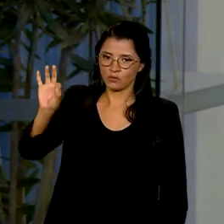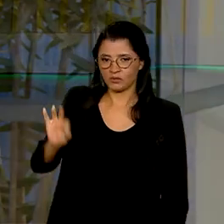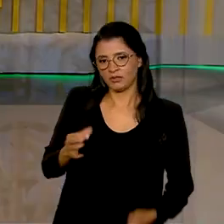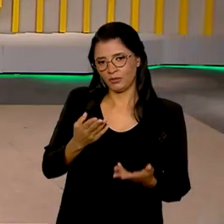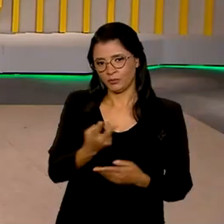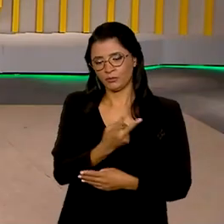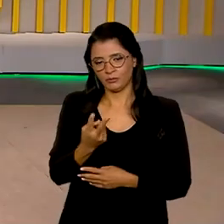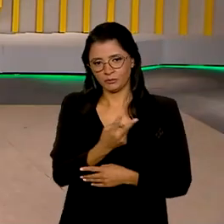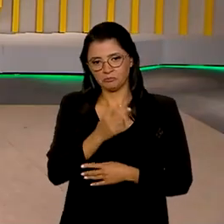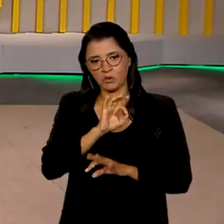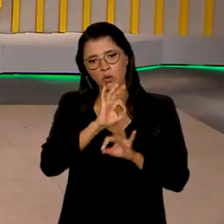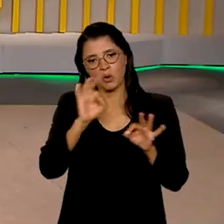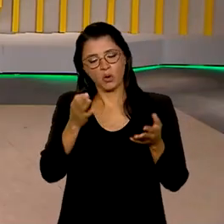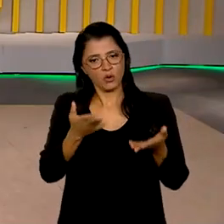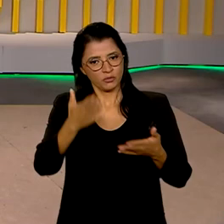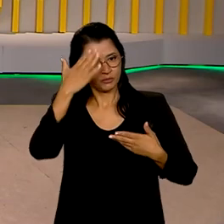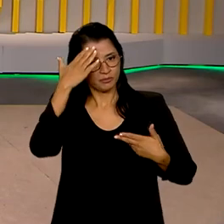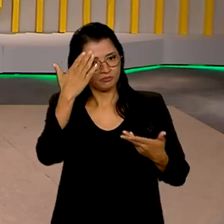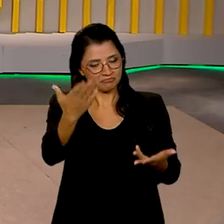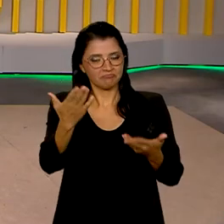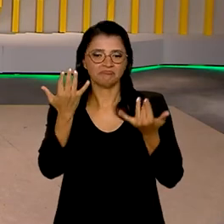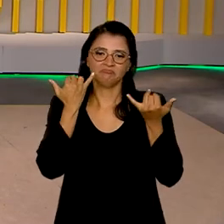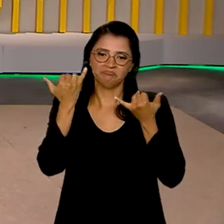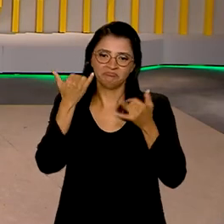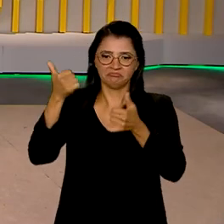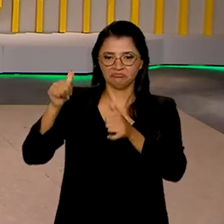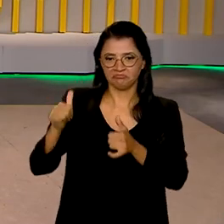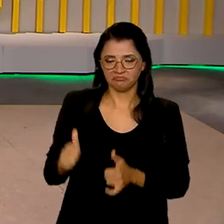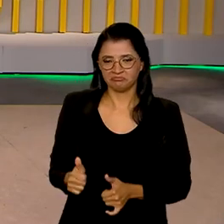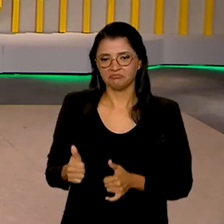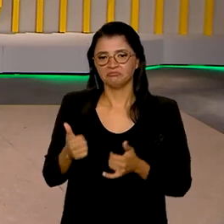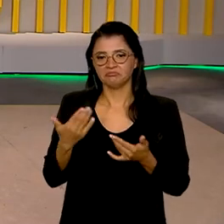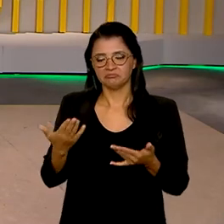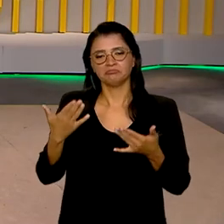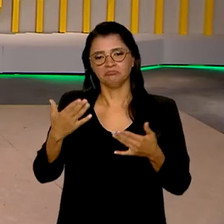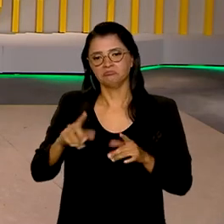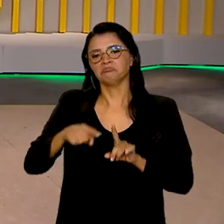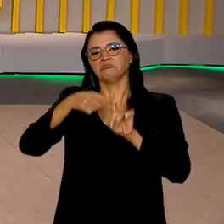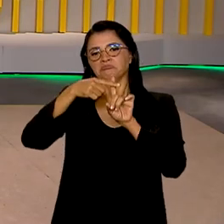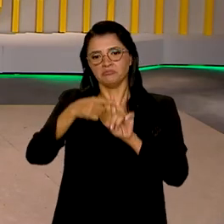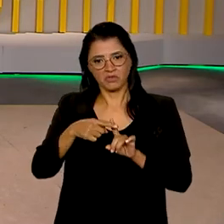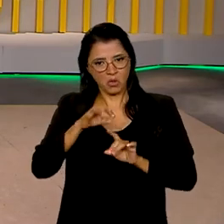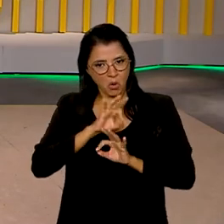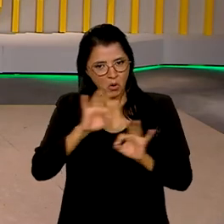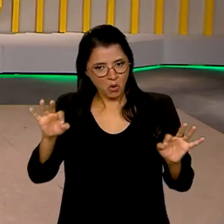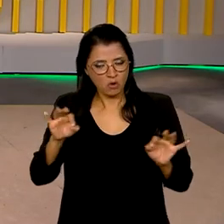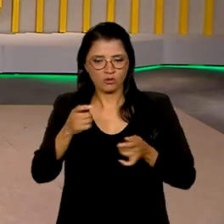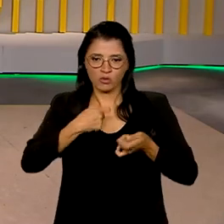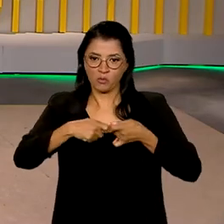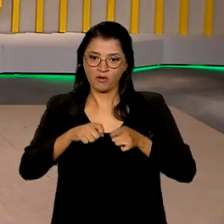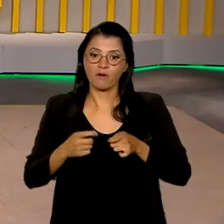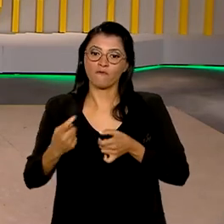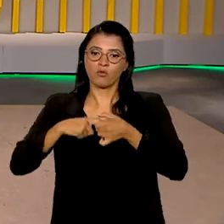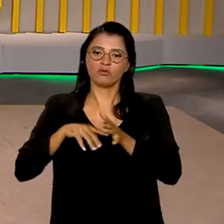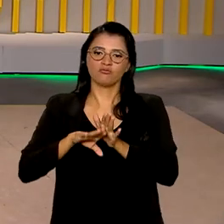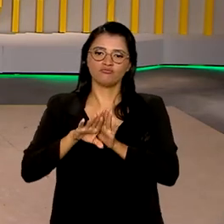e Roberto. Está ótimo, Vanessa. Obrigado pelas análises bem otimistas da economia que está voltando a crescer. Obrigado.